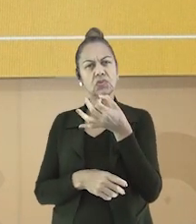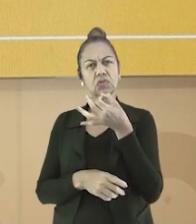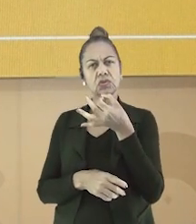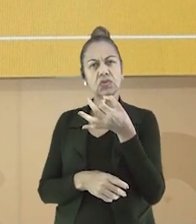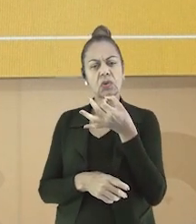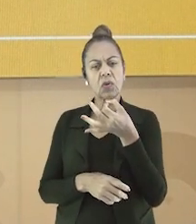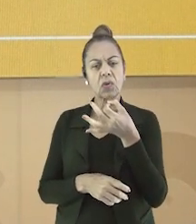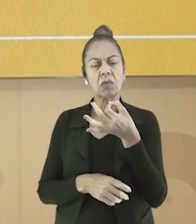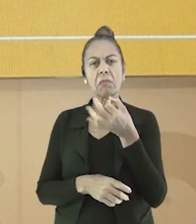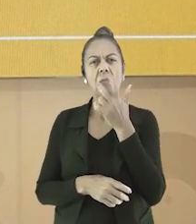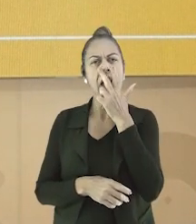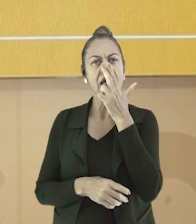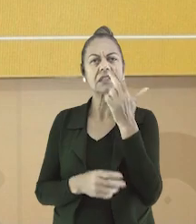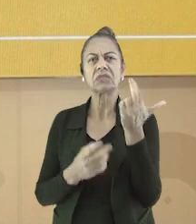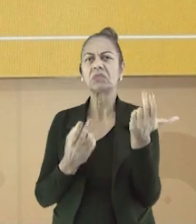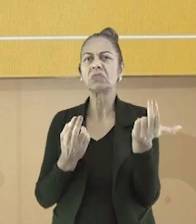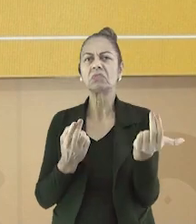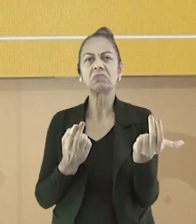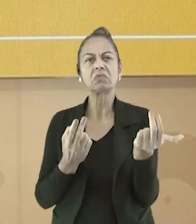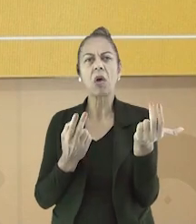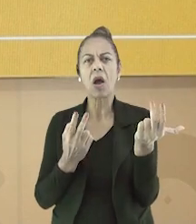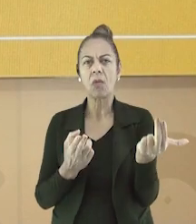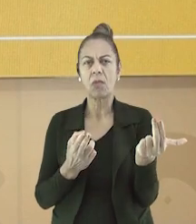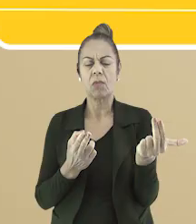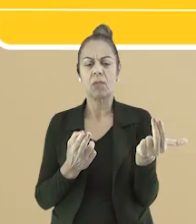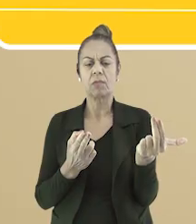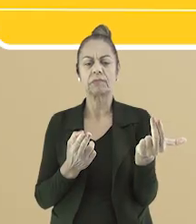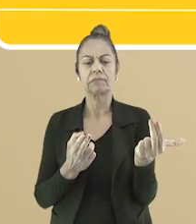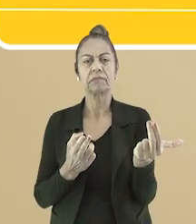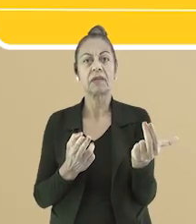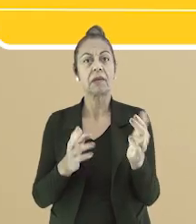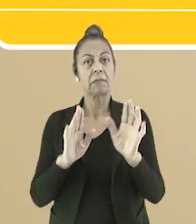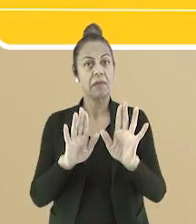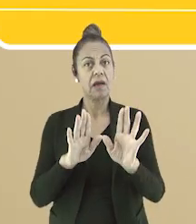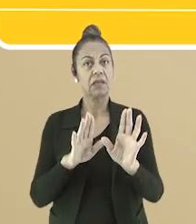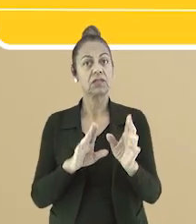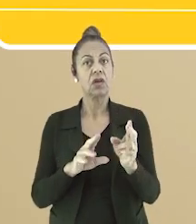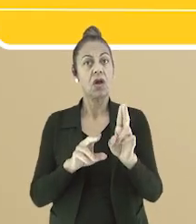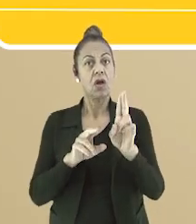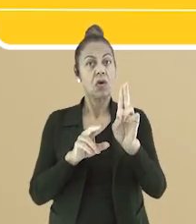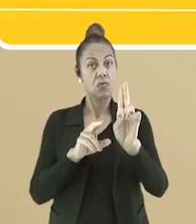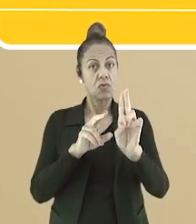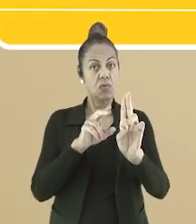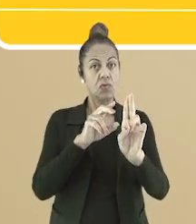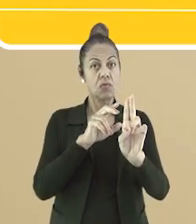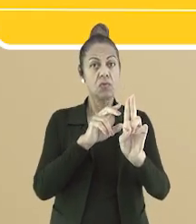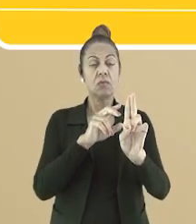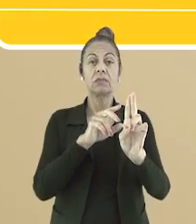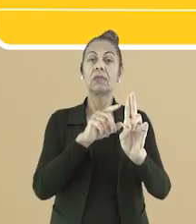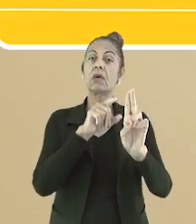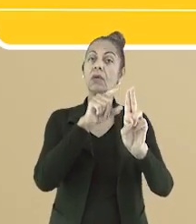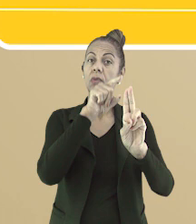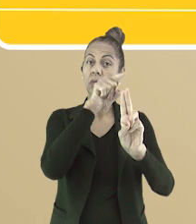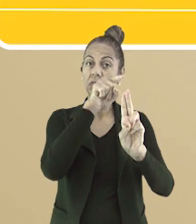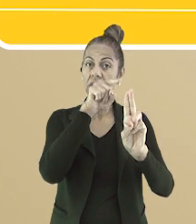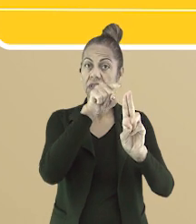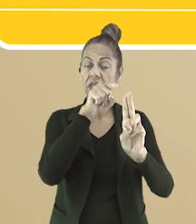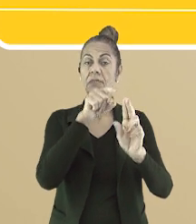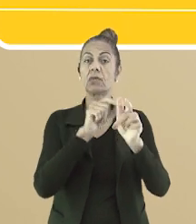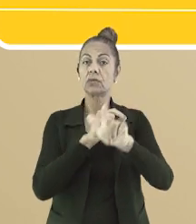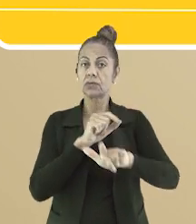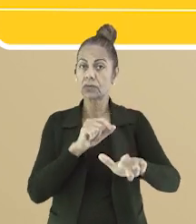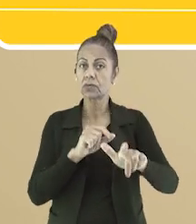Percebeu que o som das palavras continua o mesmo? Mas atenção, o trema continua sendo